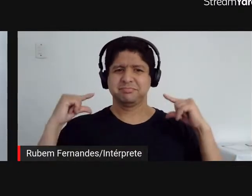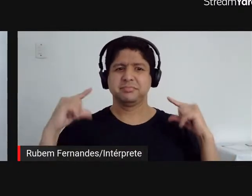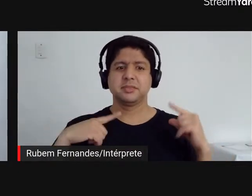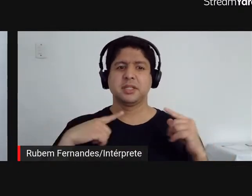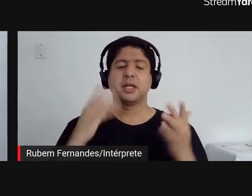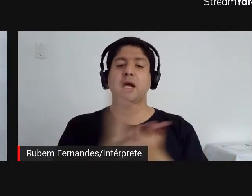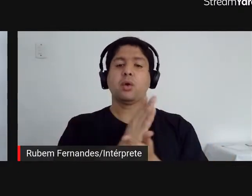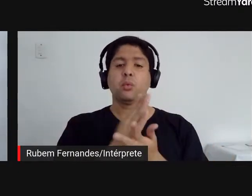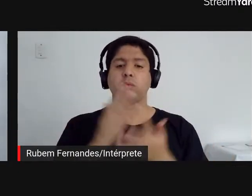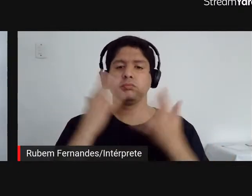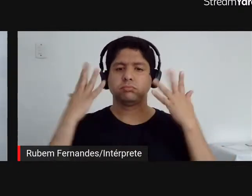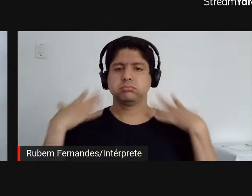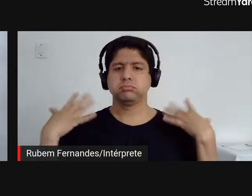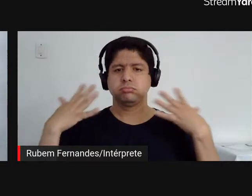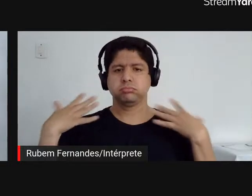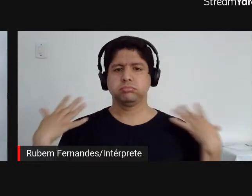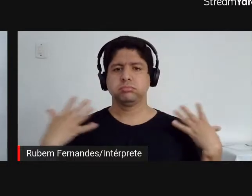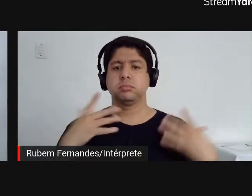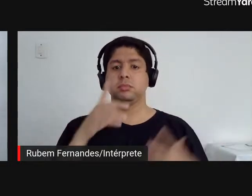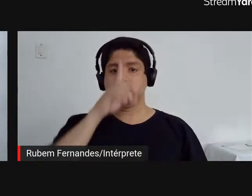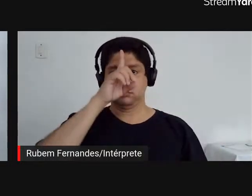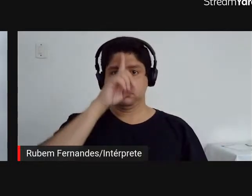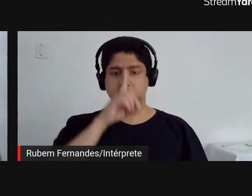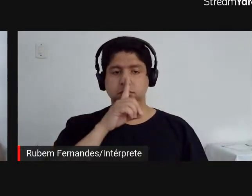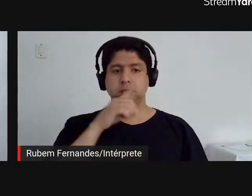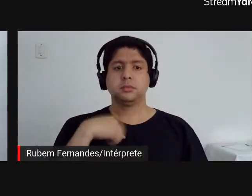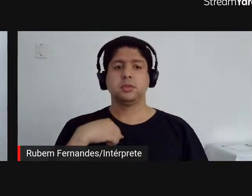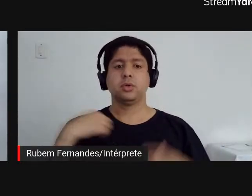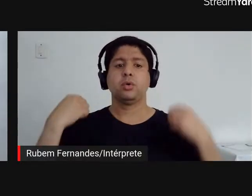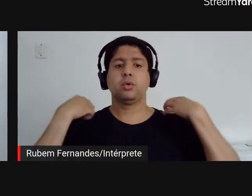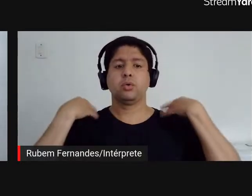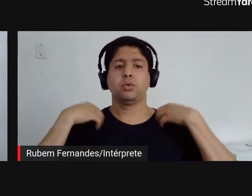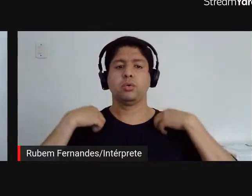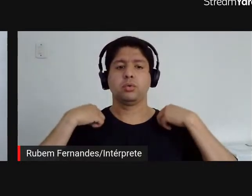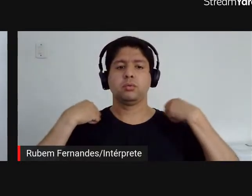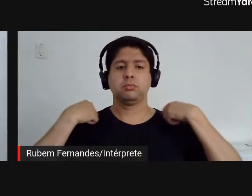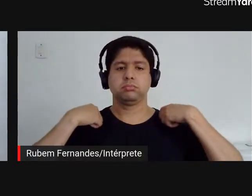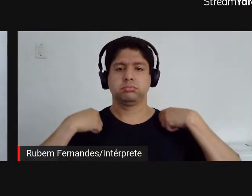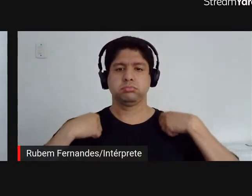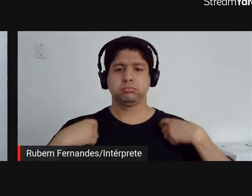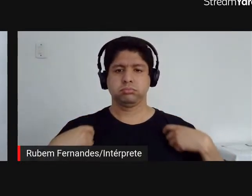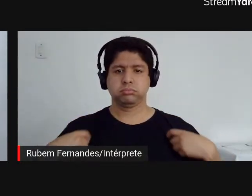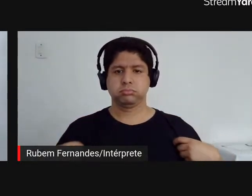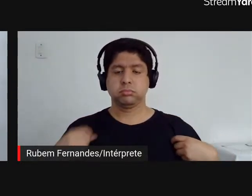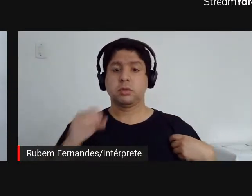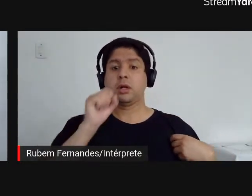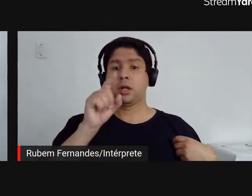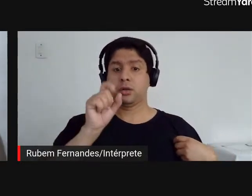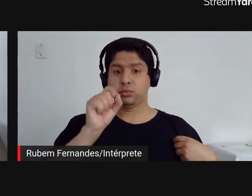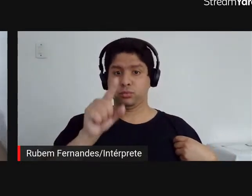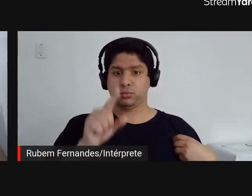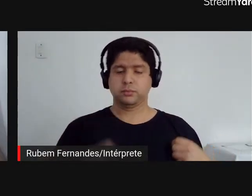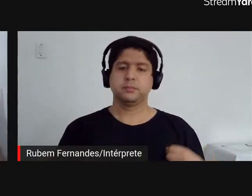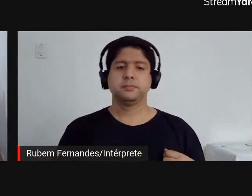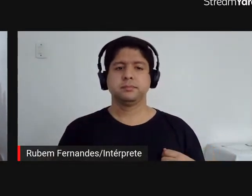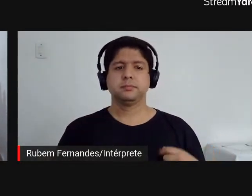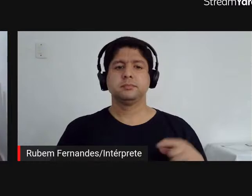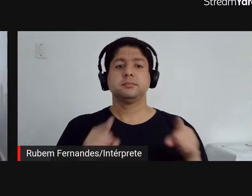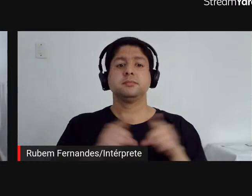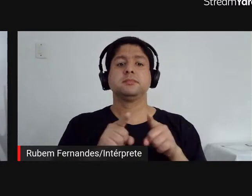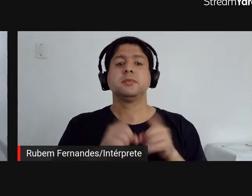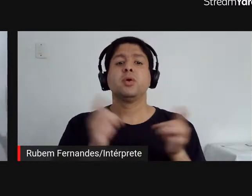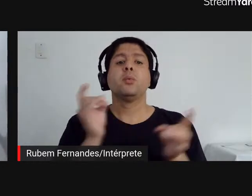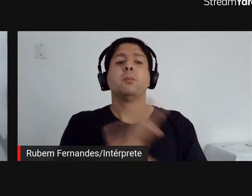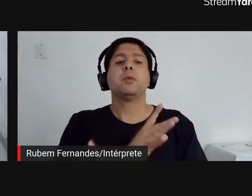loiras. E eu estou vestindo uma regata azul marinho. E para completar,